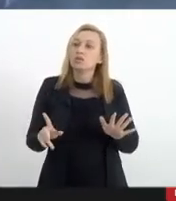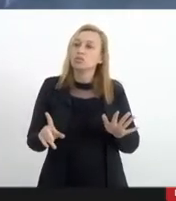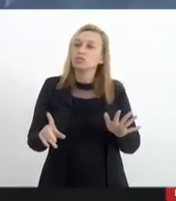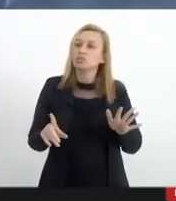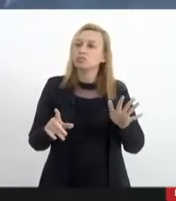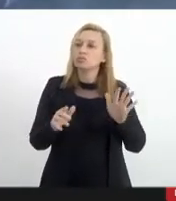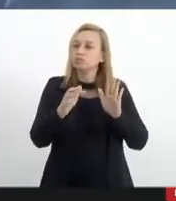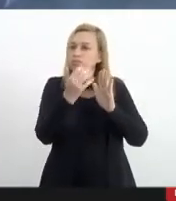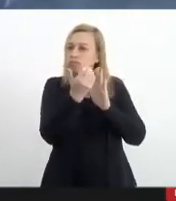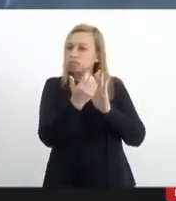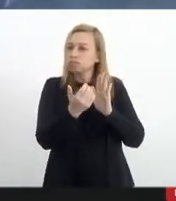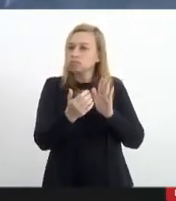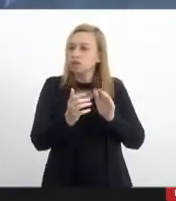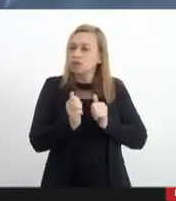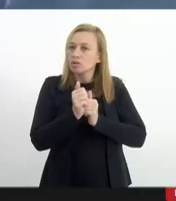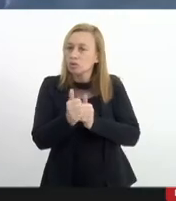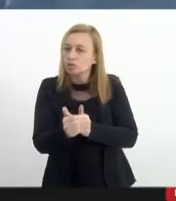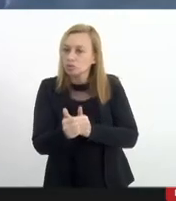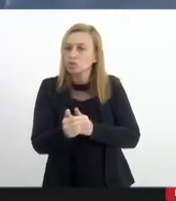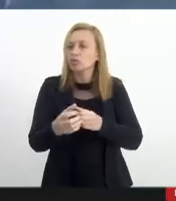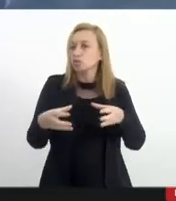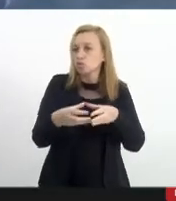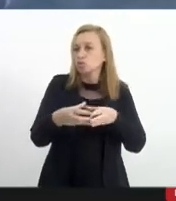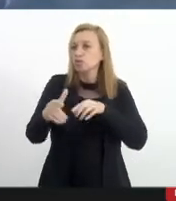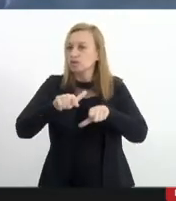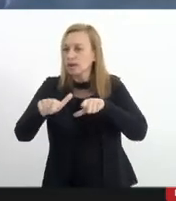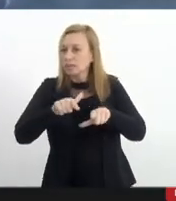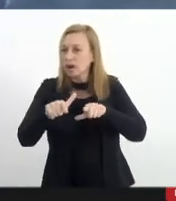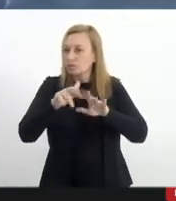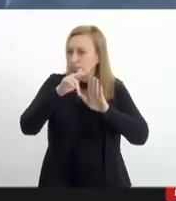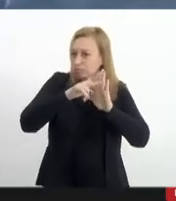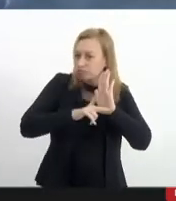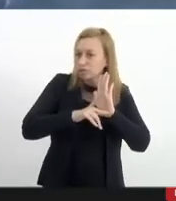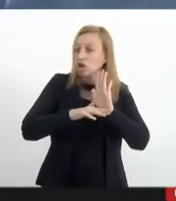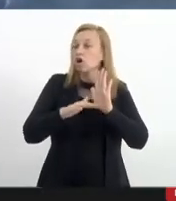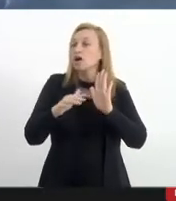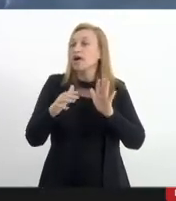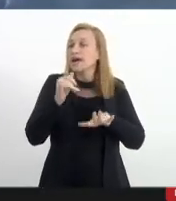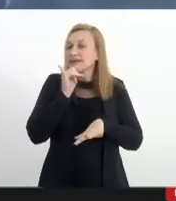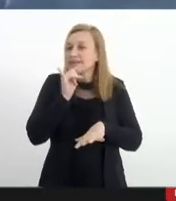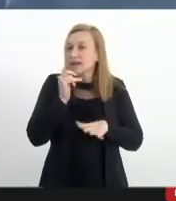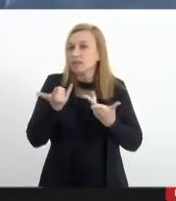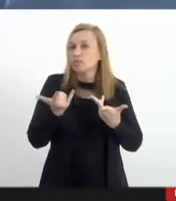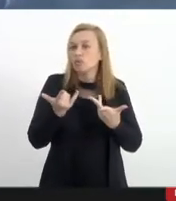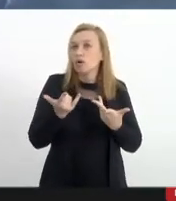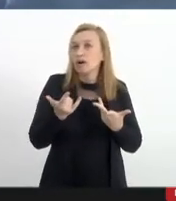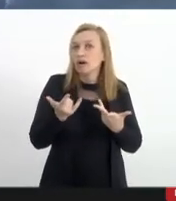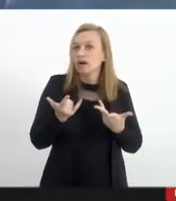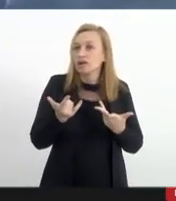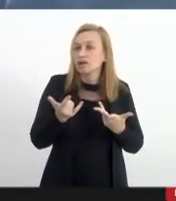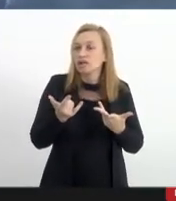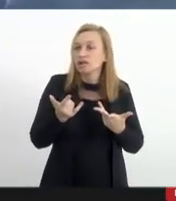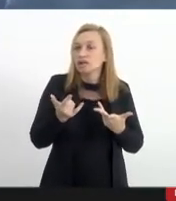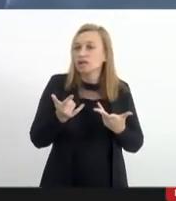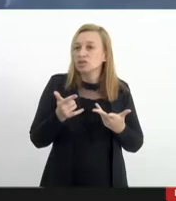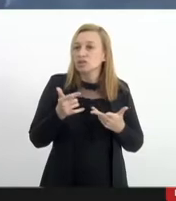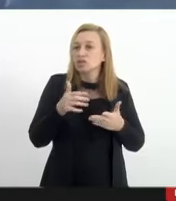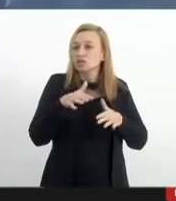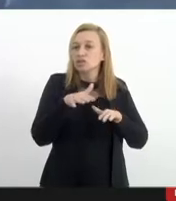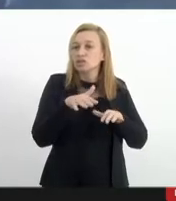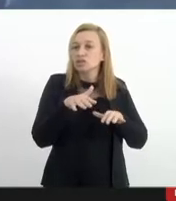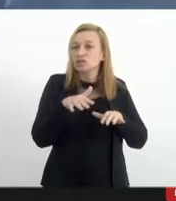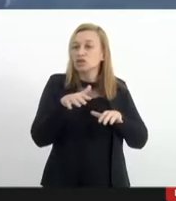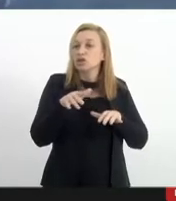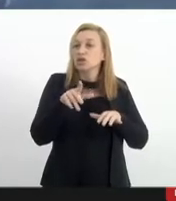mínimos aqui da condução desse grupo de trabalho, como, por exemplo, definir o que, chamar o que